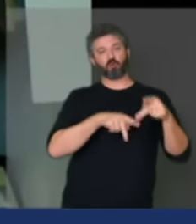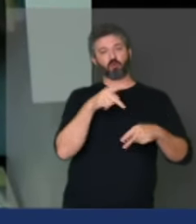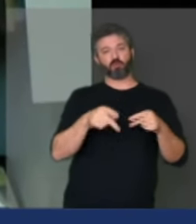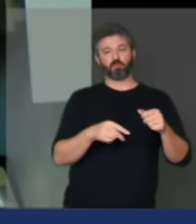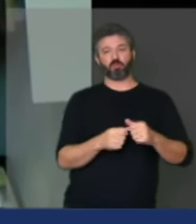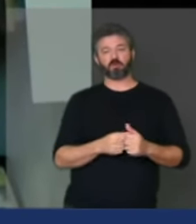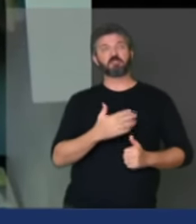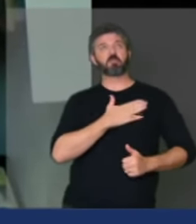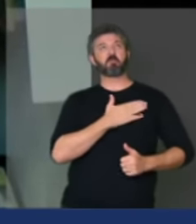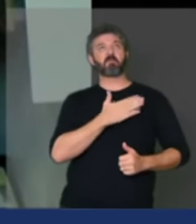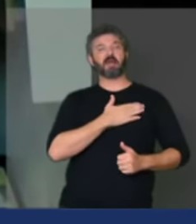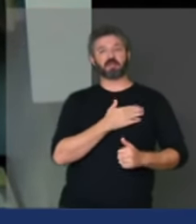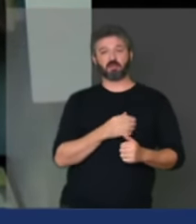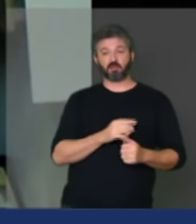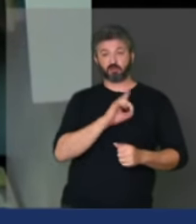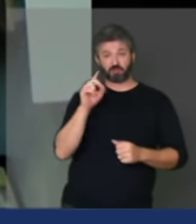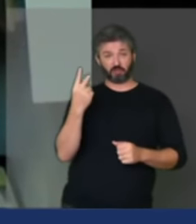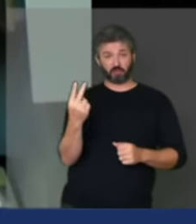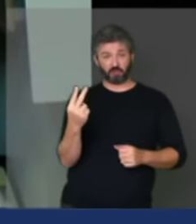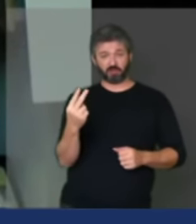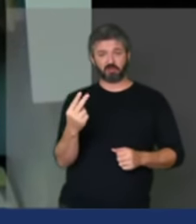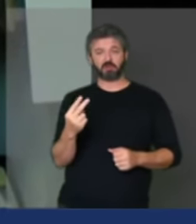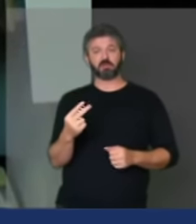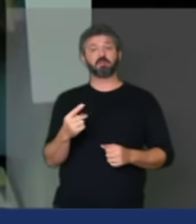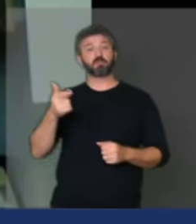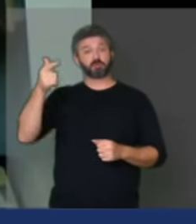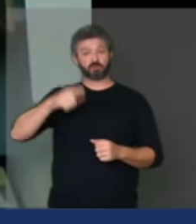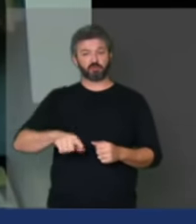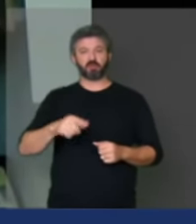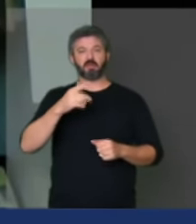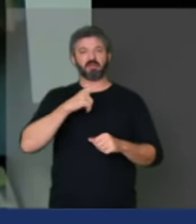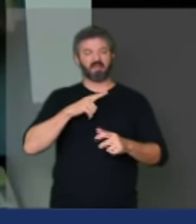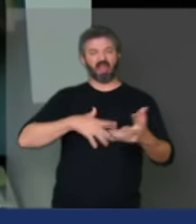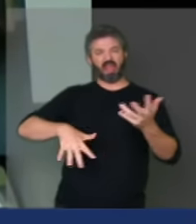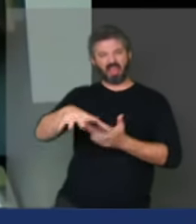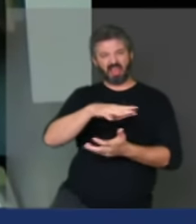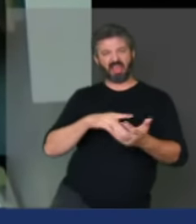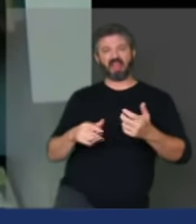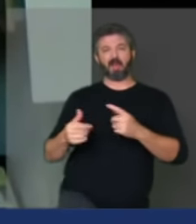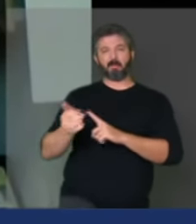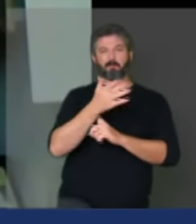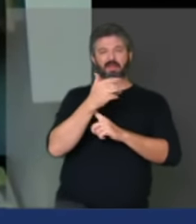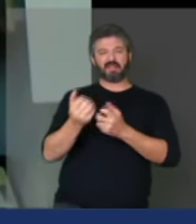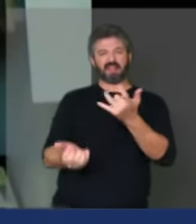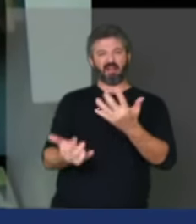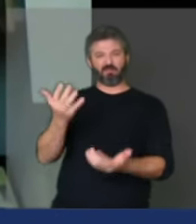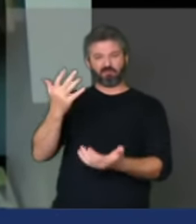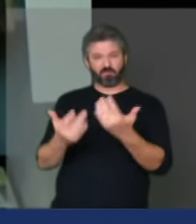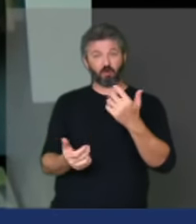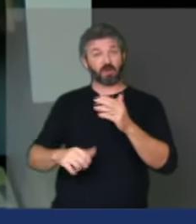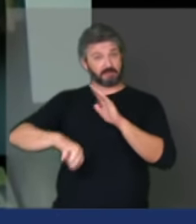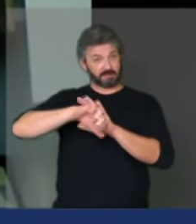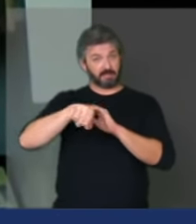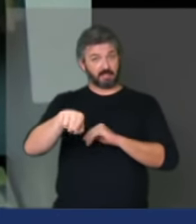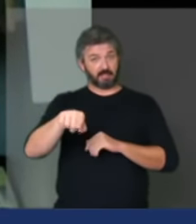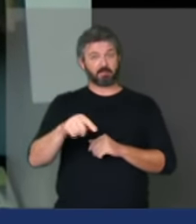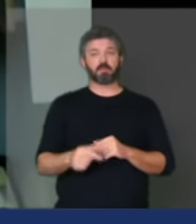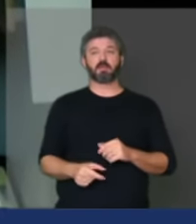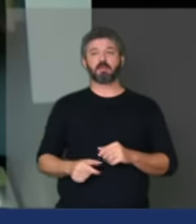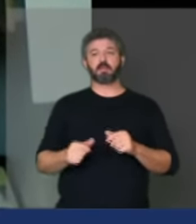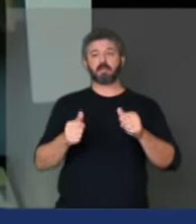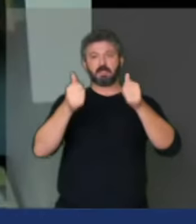patriótico e dia 2 tivemos de novo atos de vandalismo queimando bandeira do Brasil que é crime queimando